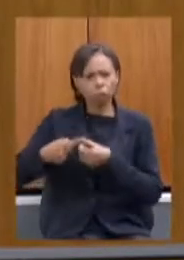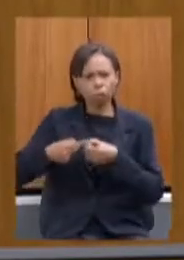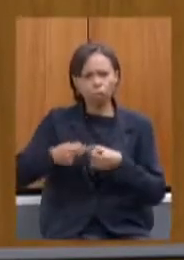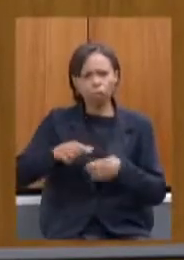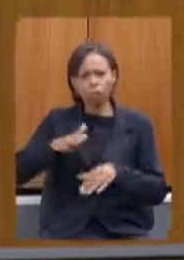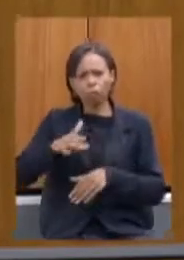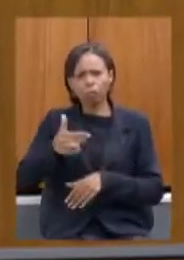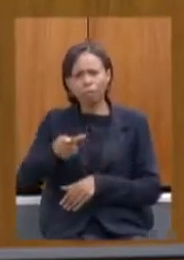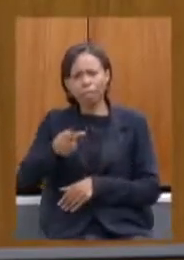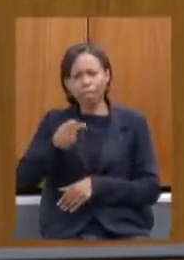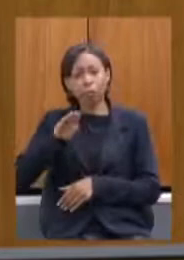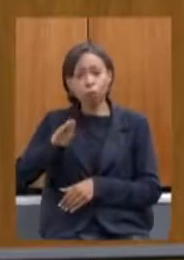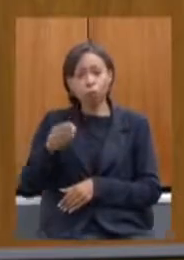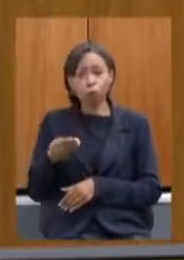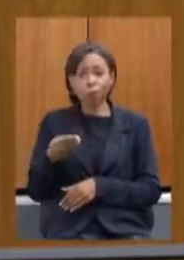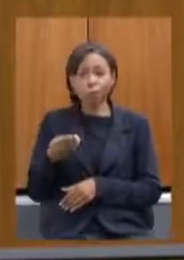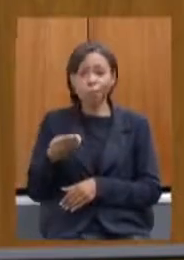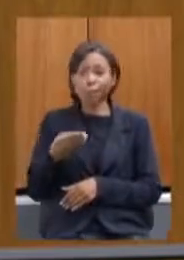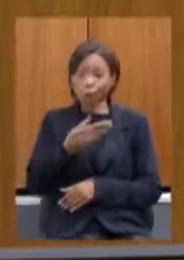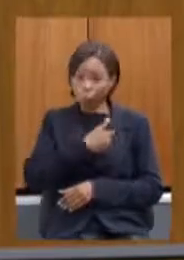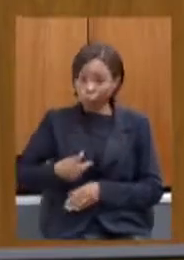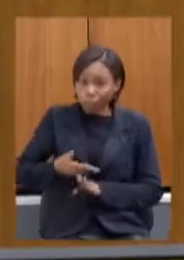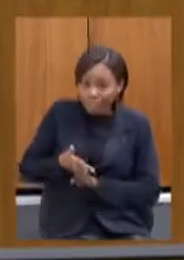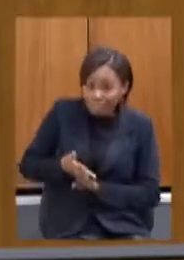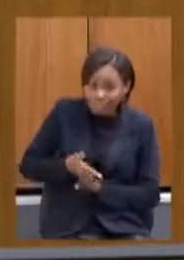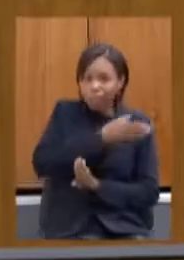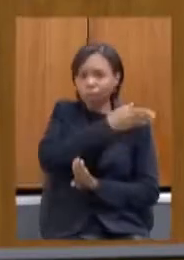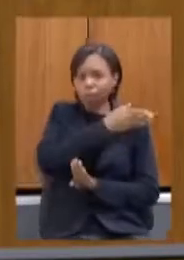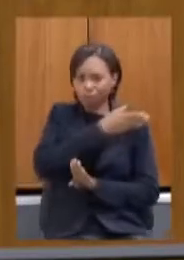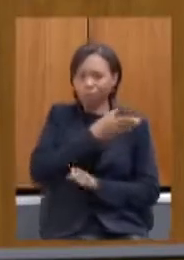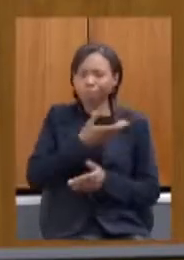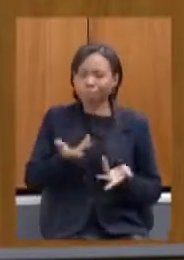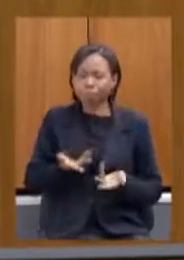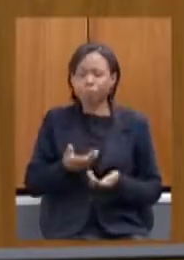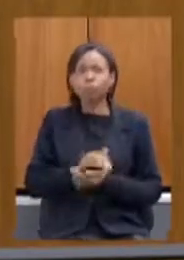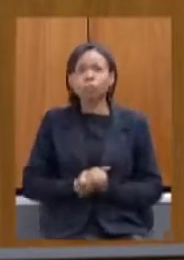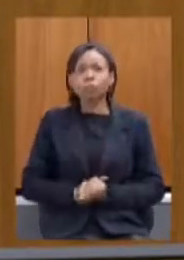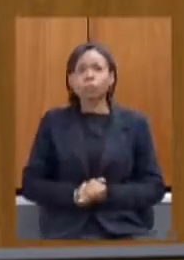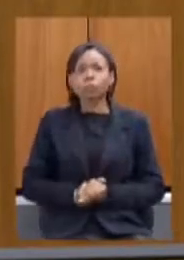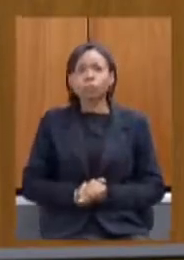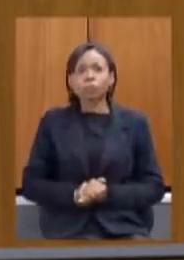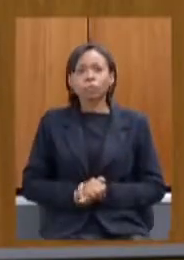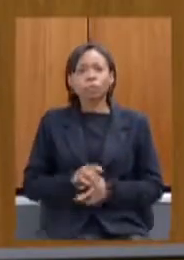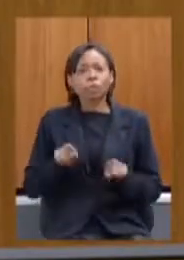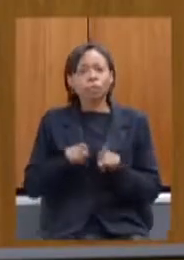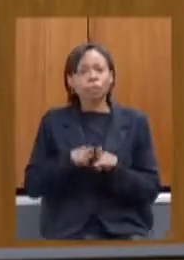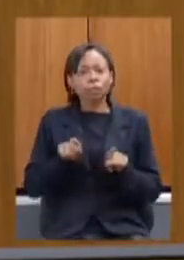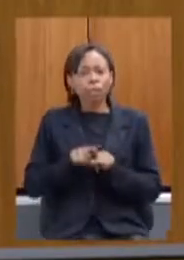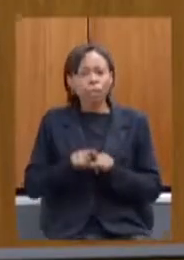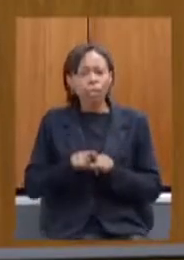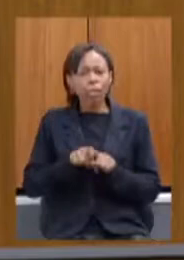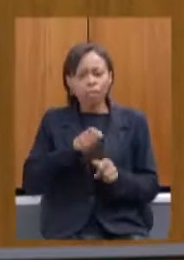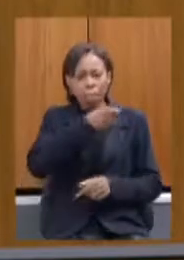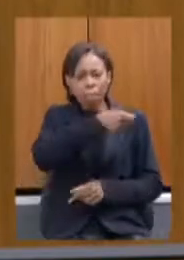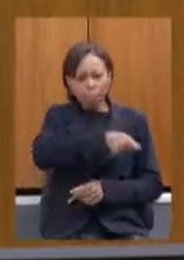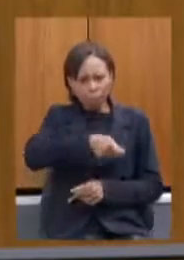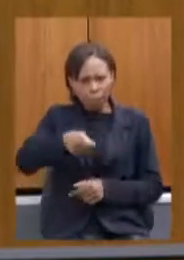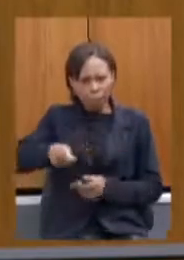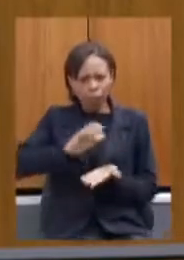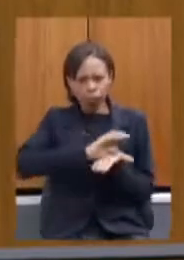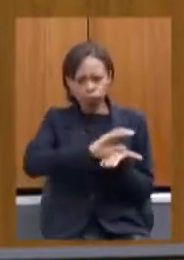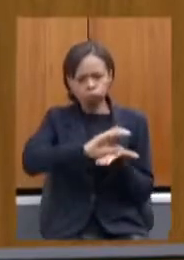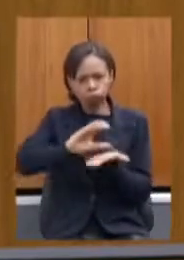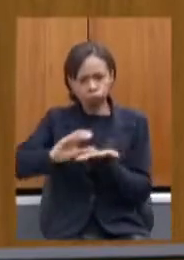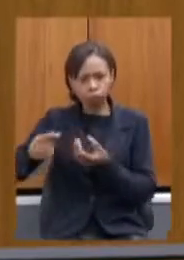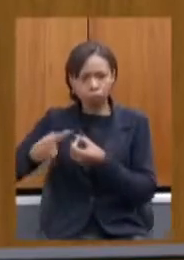bilhões de governos anteriores e além do repasse para os municípios que é fundamental para